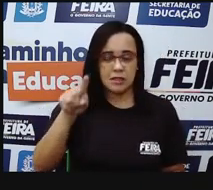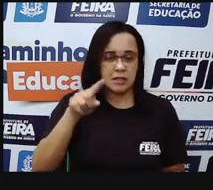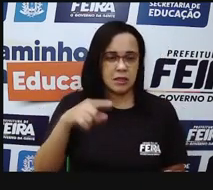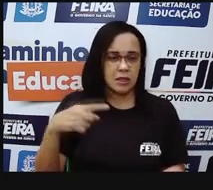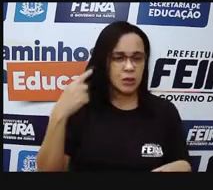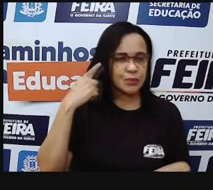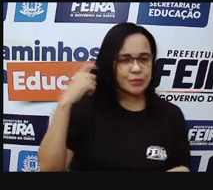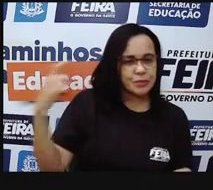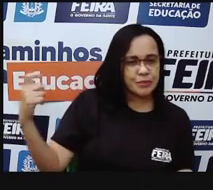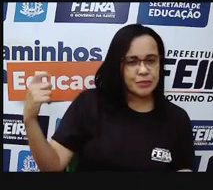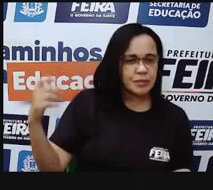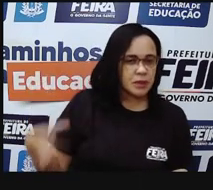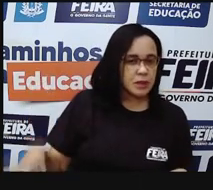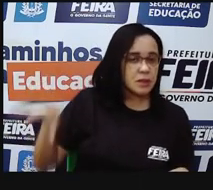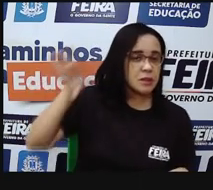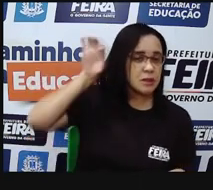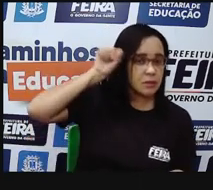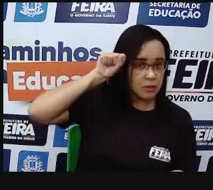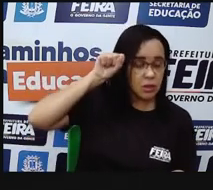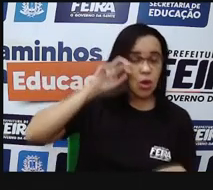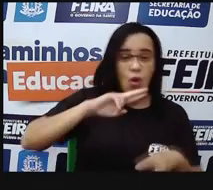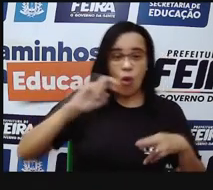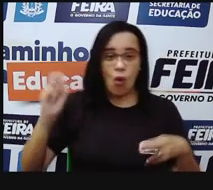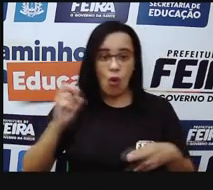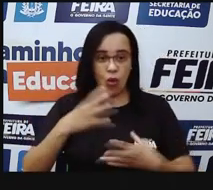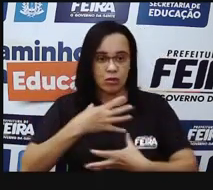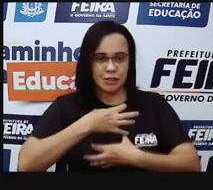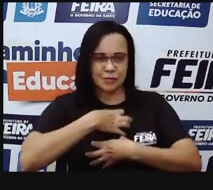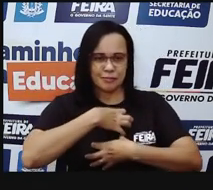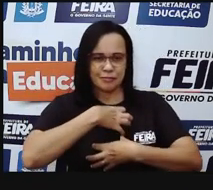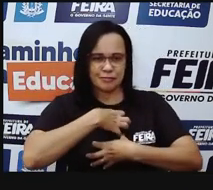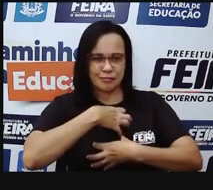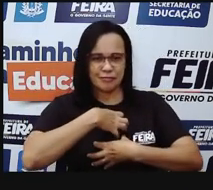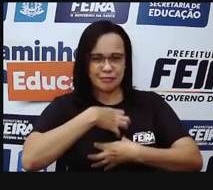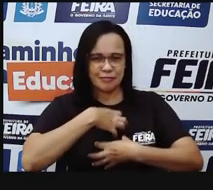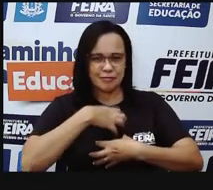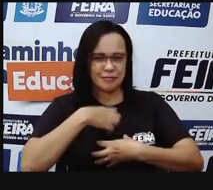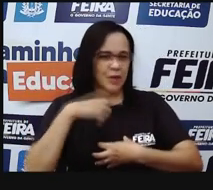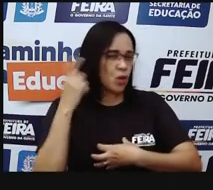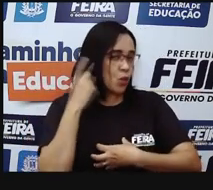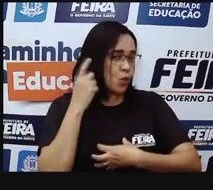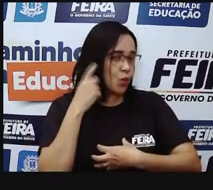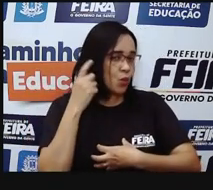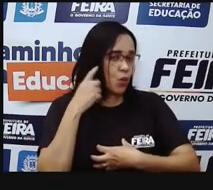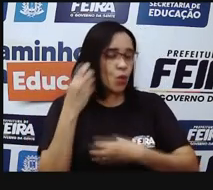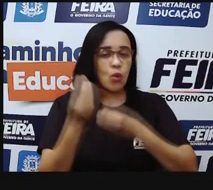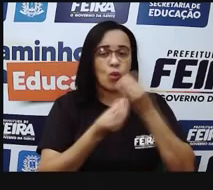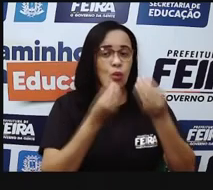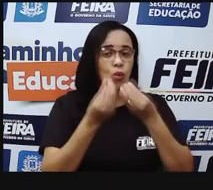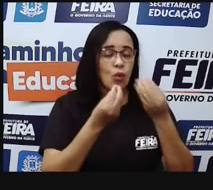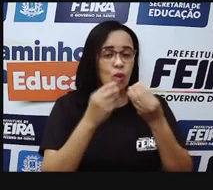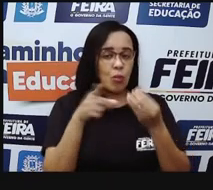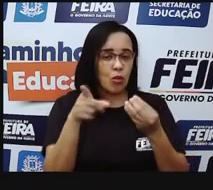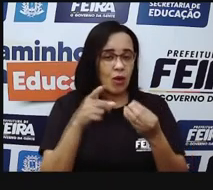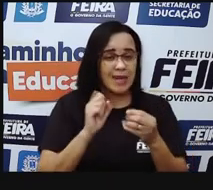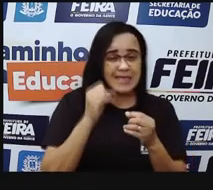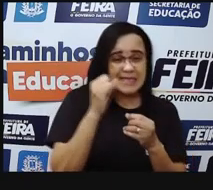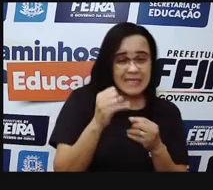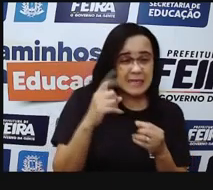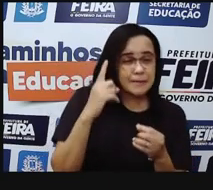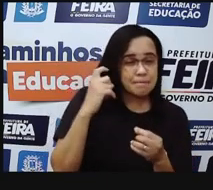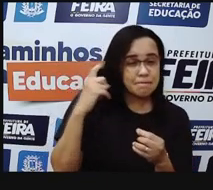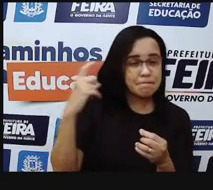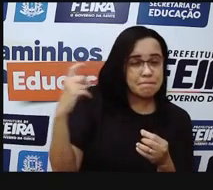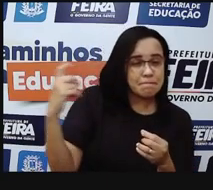acontece, né? Se o Bob Esponja tivesse um ouvido igual o nosso, o que que ia acontecer? esse som, ele